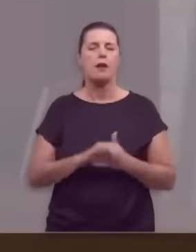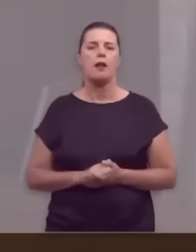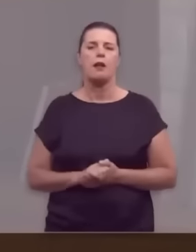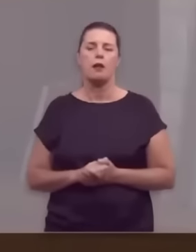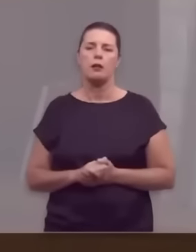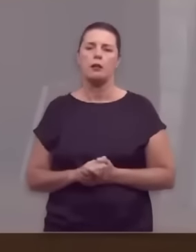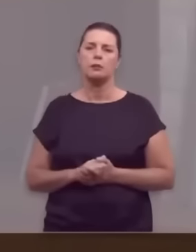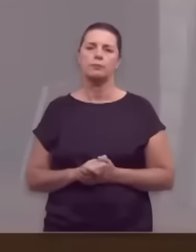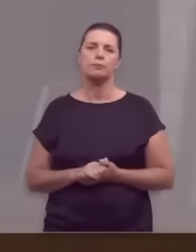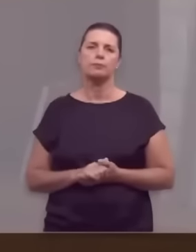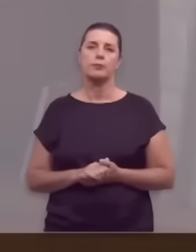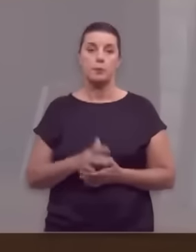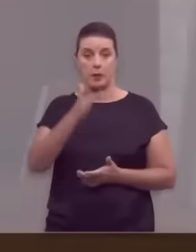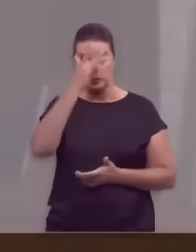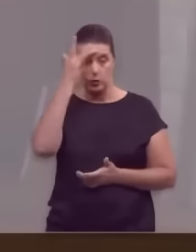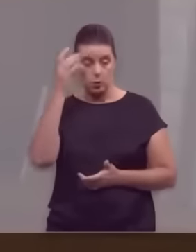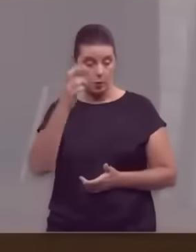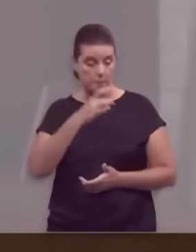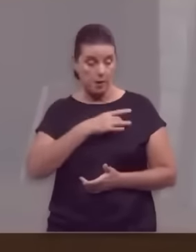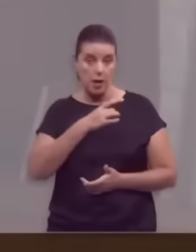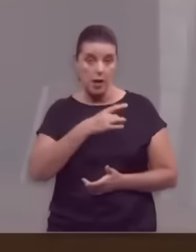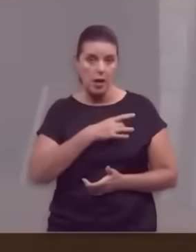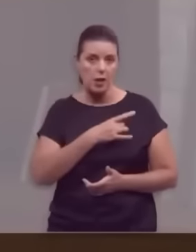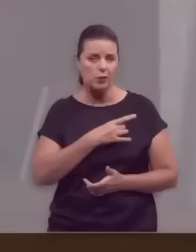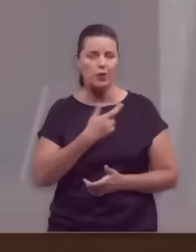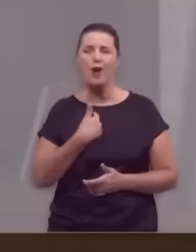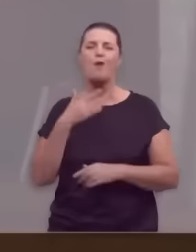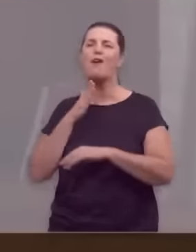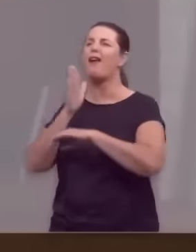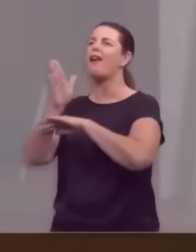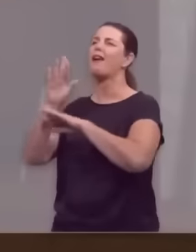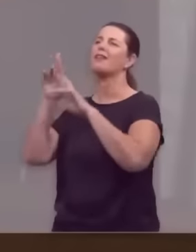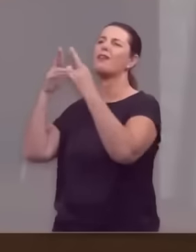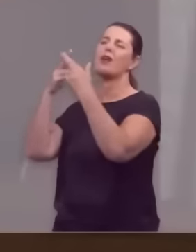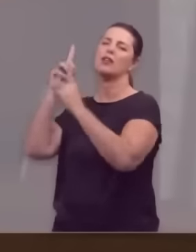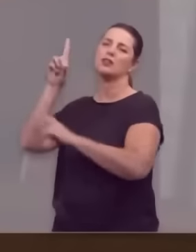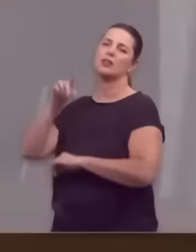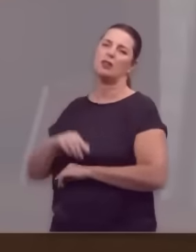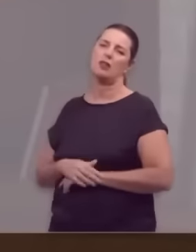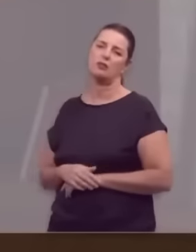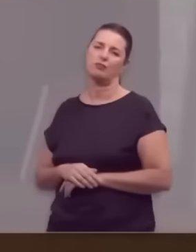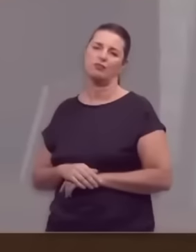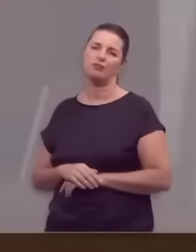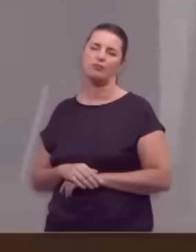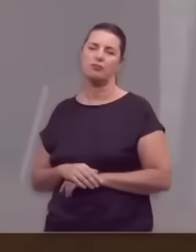os medrosos, os covardes, não entrarão no reino de Deus.